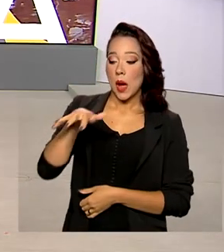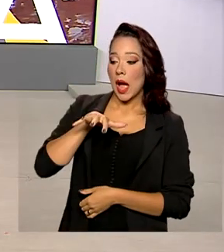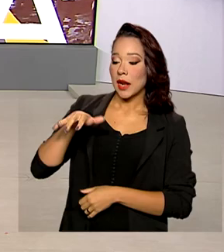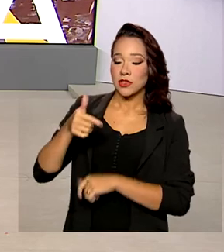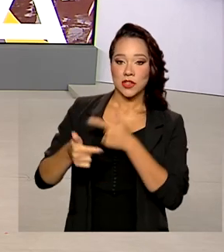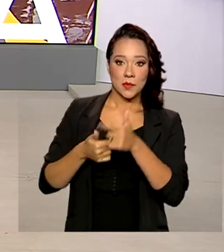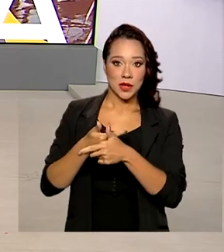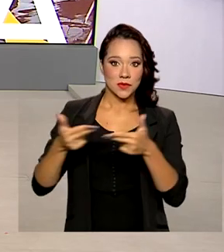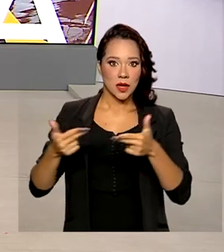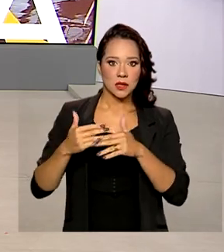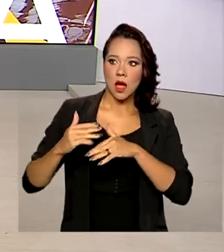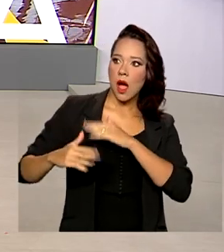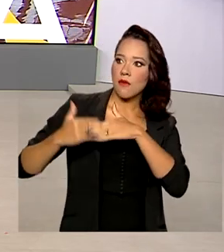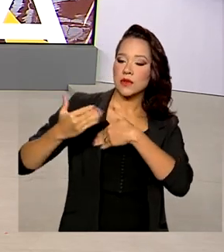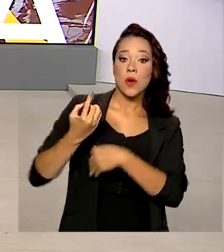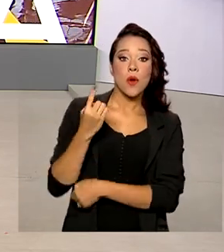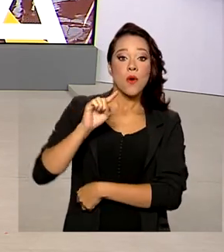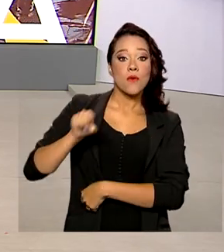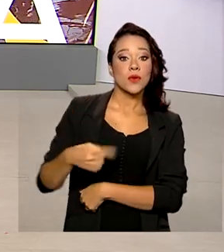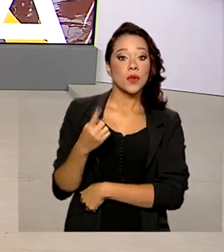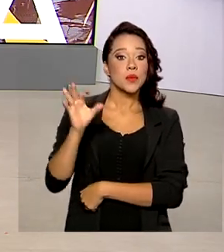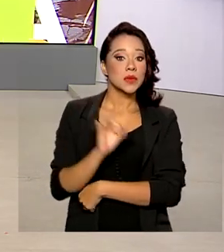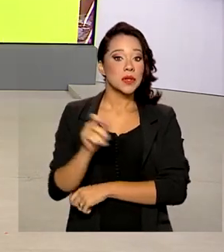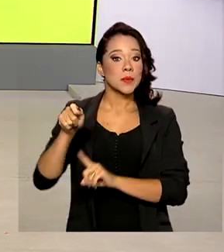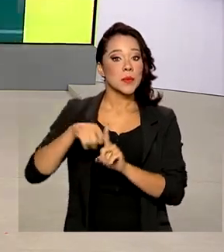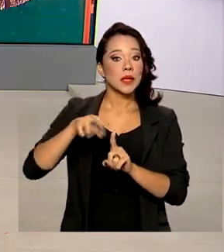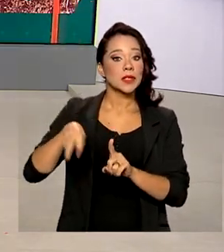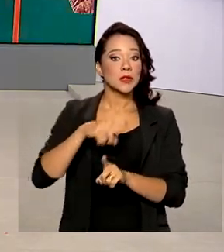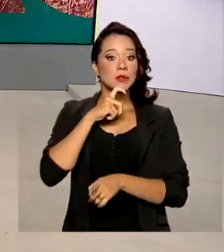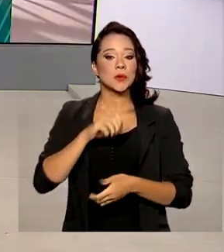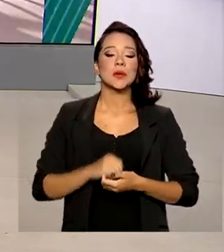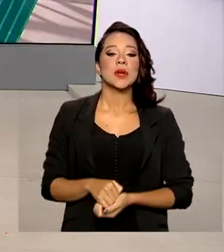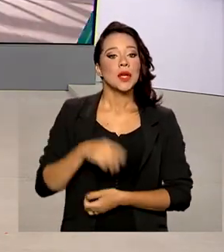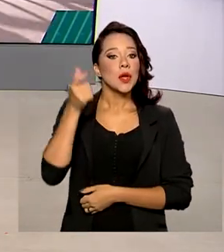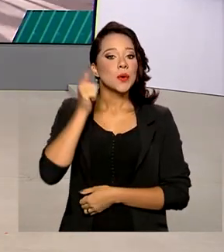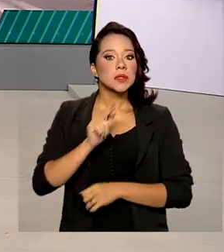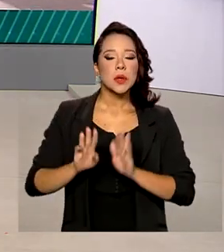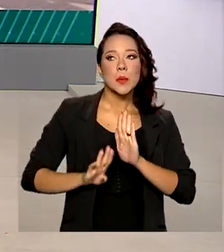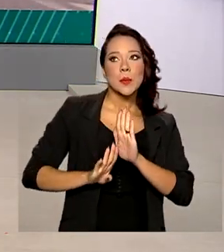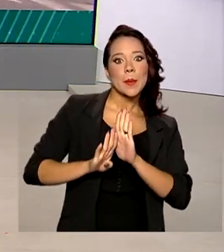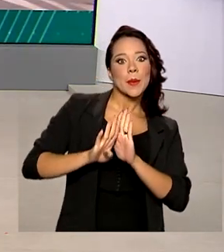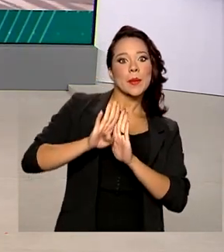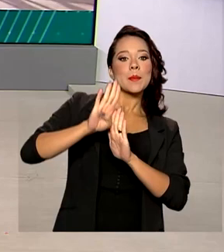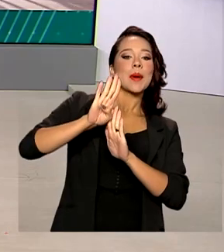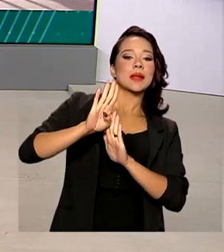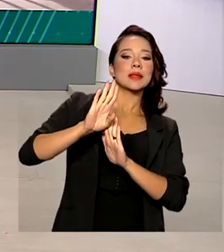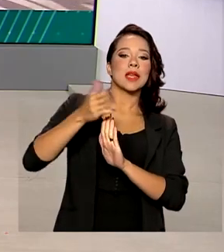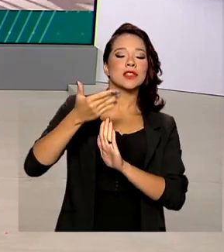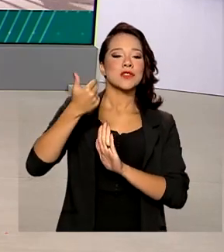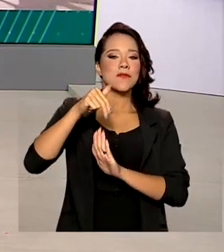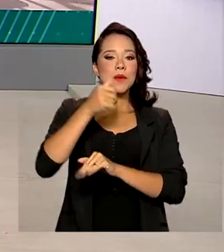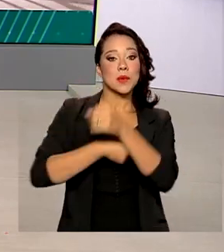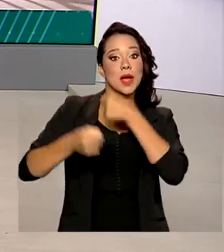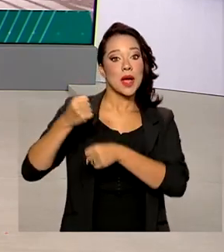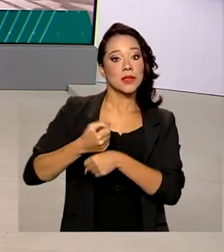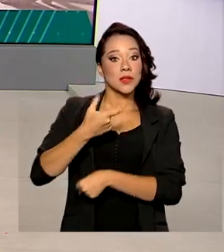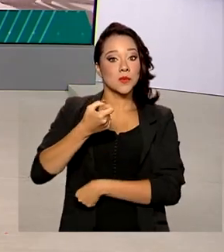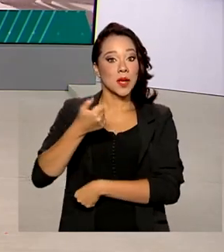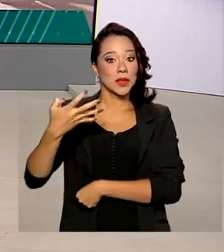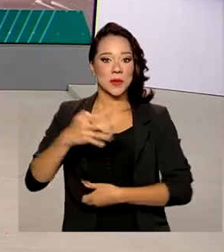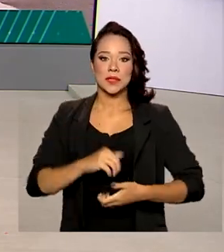serviços no país avançou 1,1% em julho e atingiu o índice mais alto desde novembro de 2014.